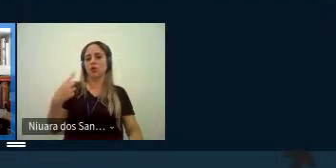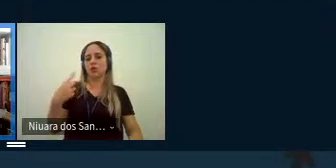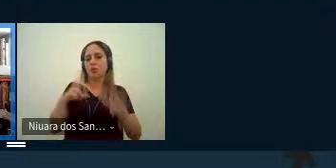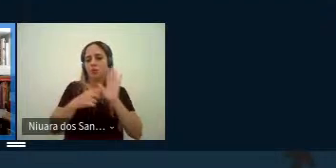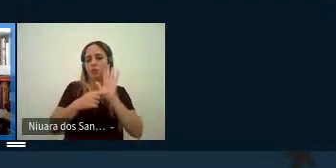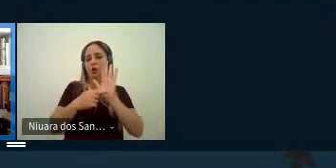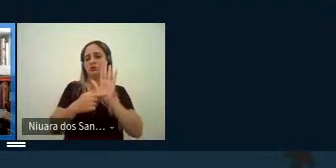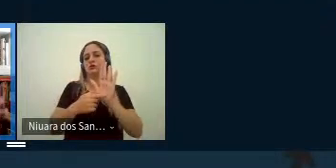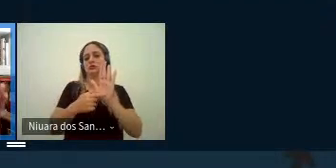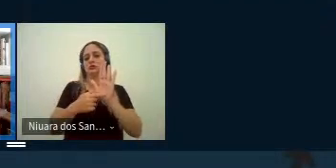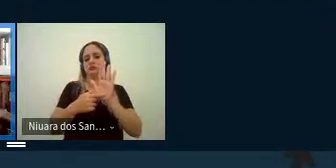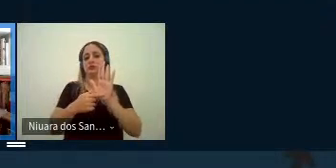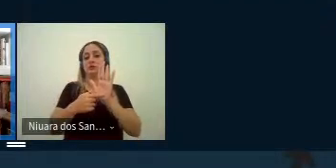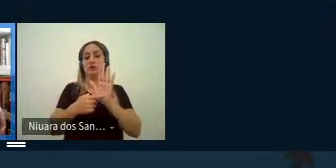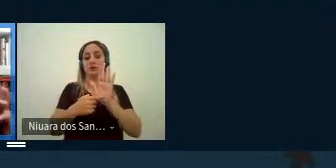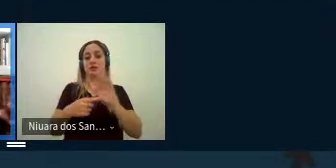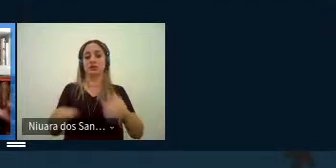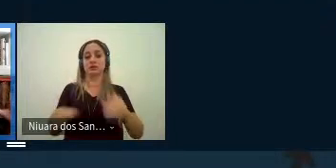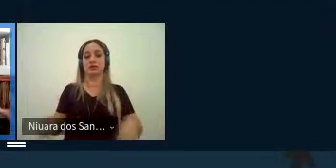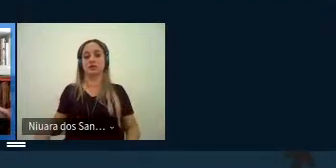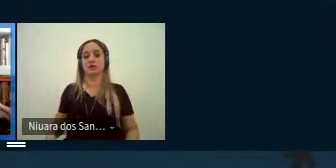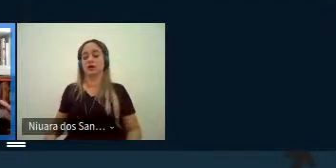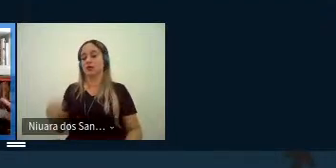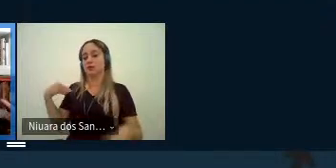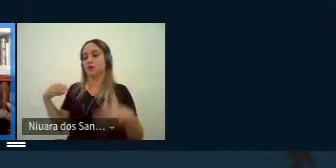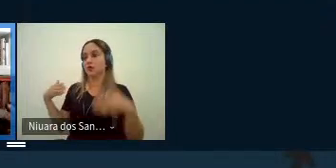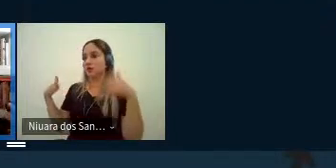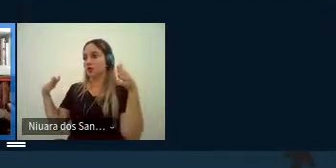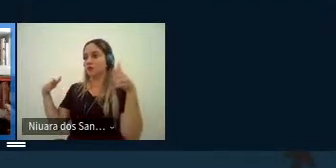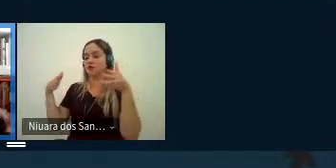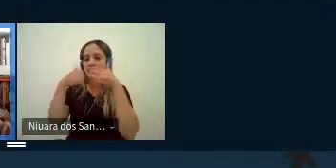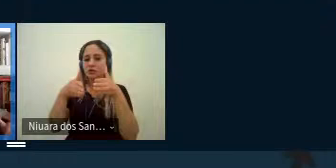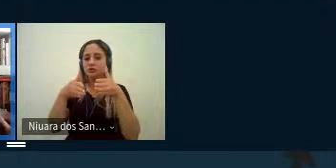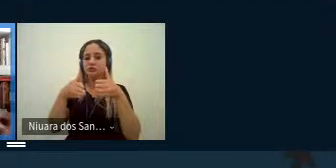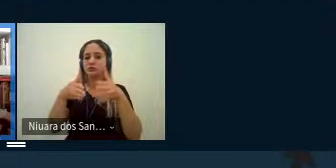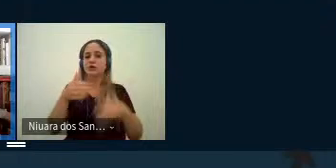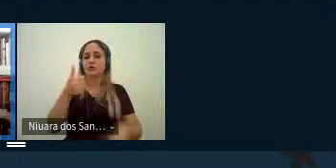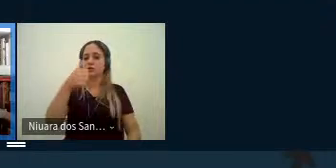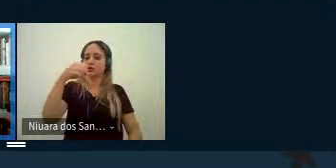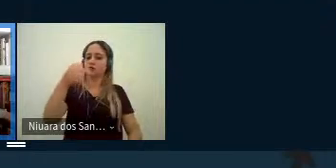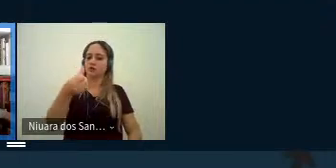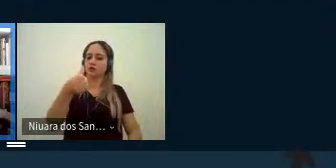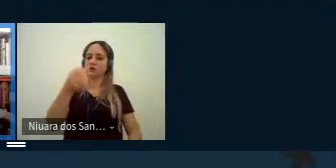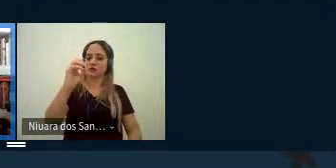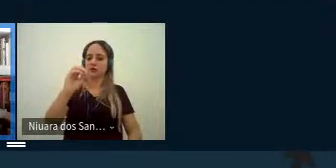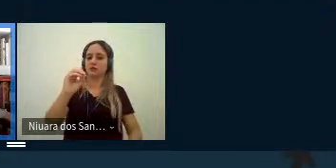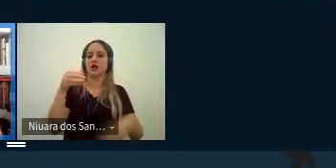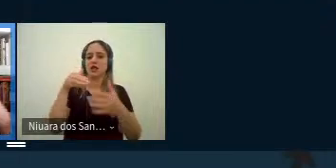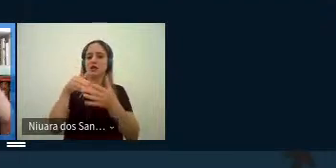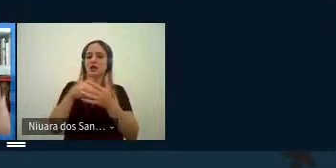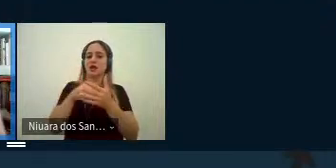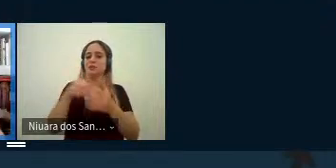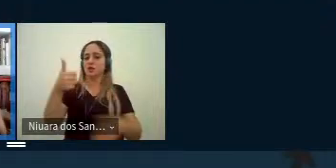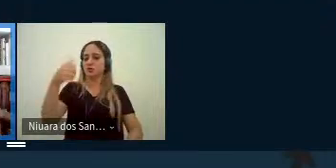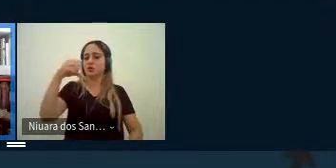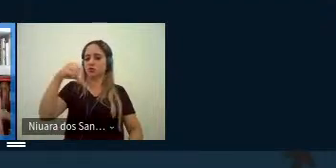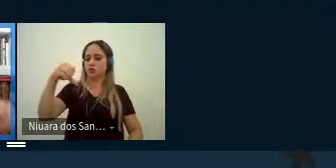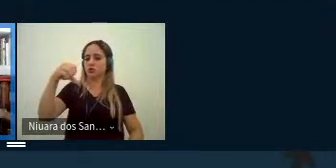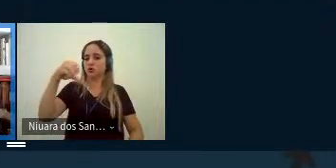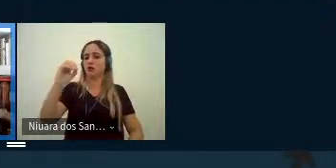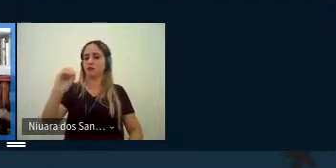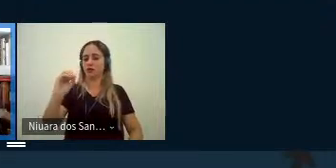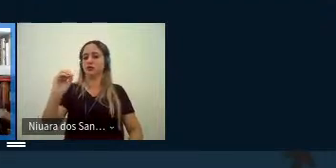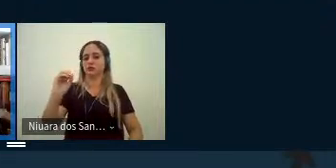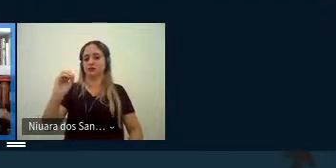abordando e aqui eu vou me restringir da década de 1960 a 1990 devido né